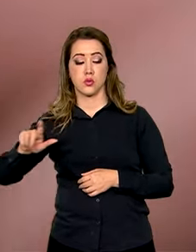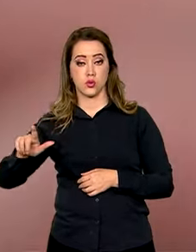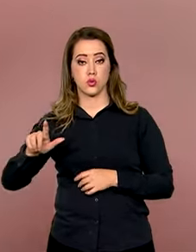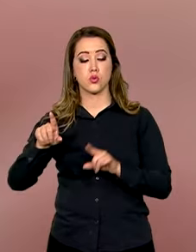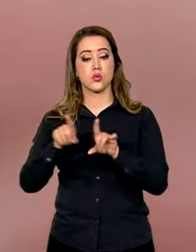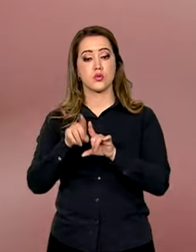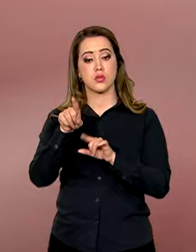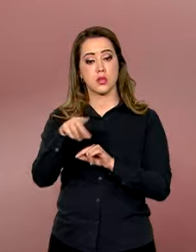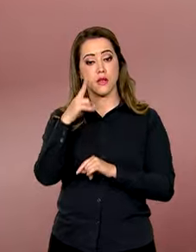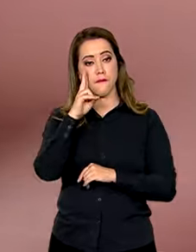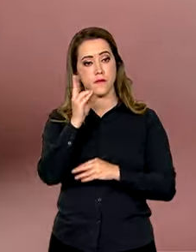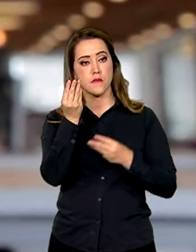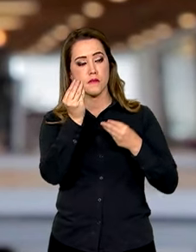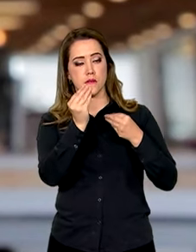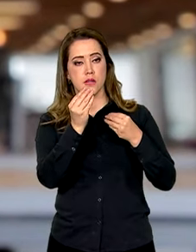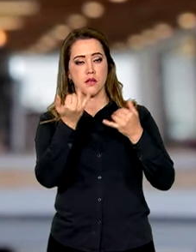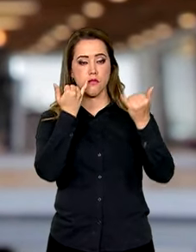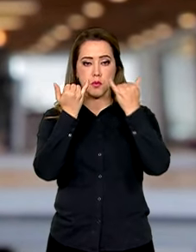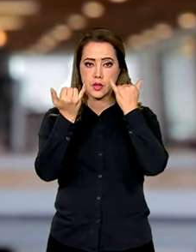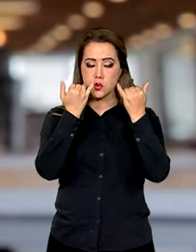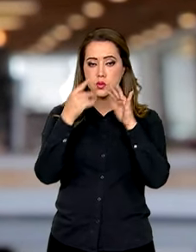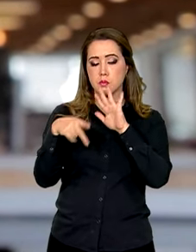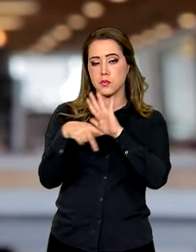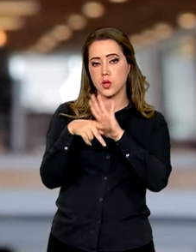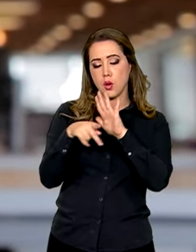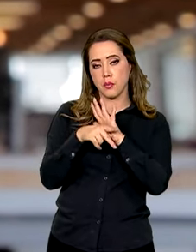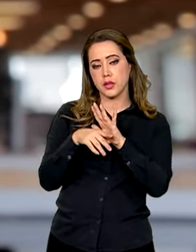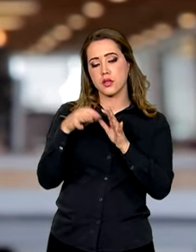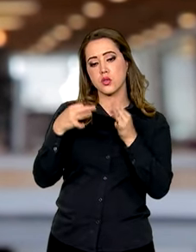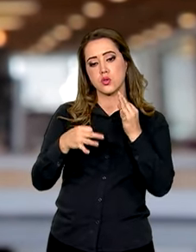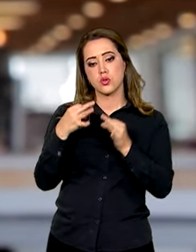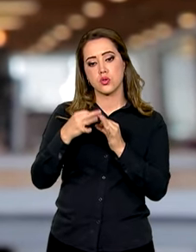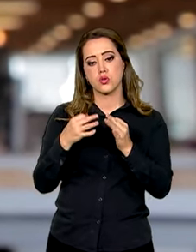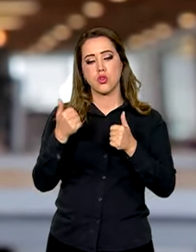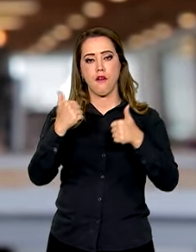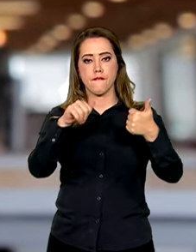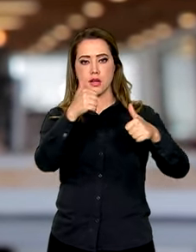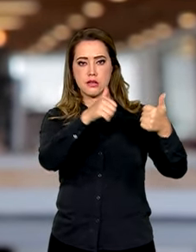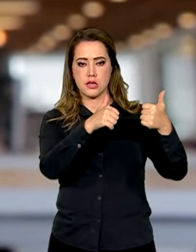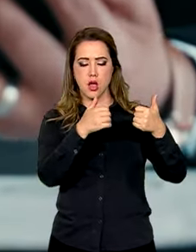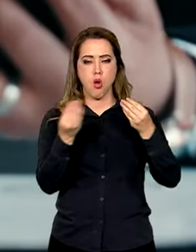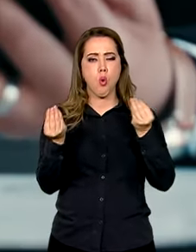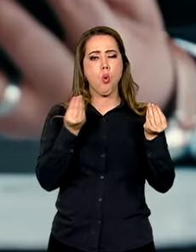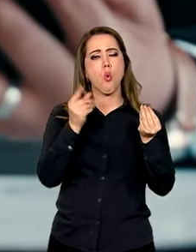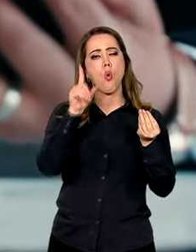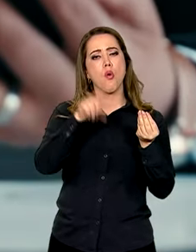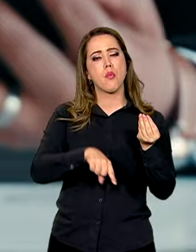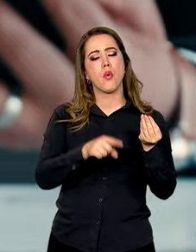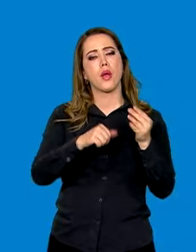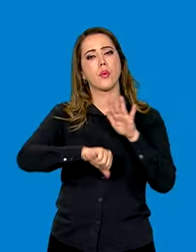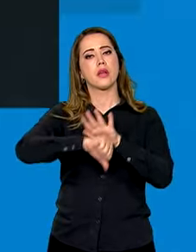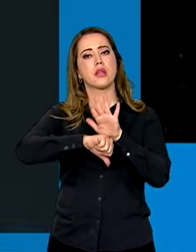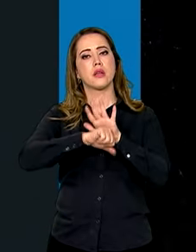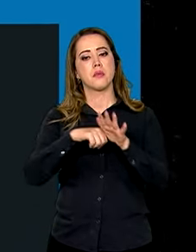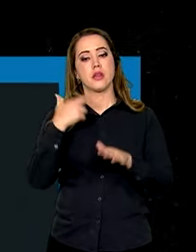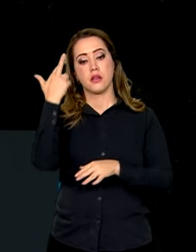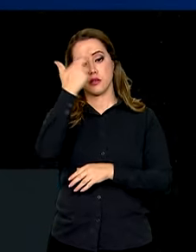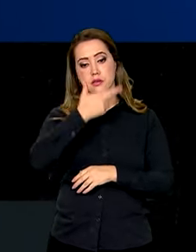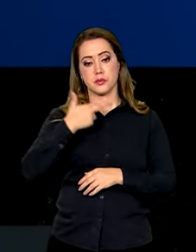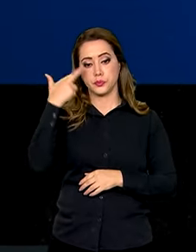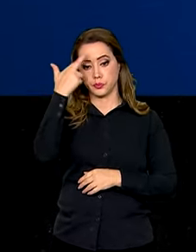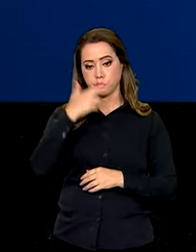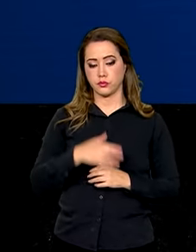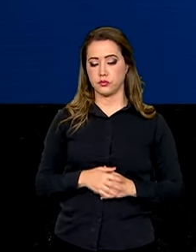públicas do sistema judiciário e traça um perfil dos crimes raciais cometidos pela internet. O